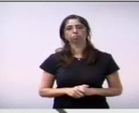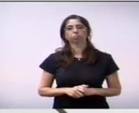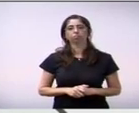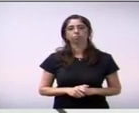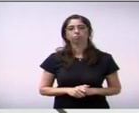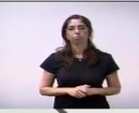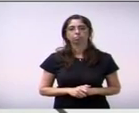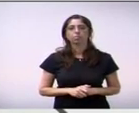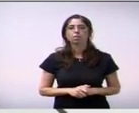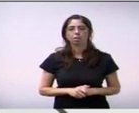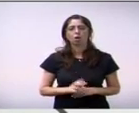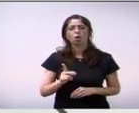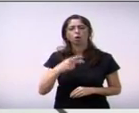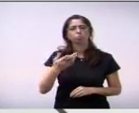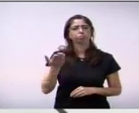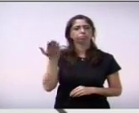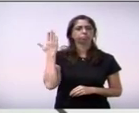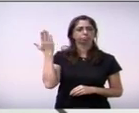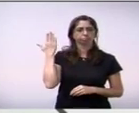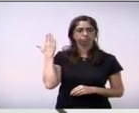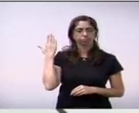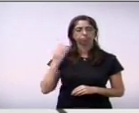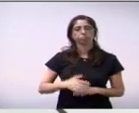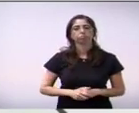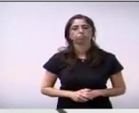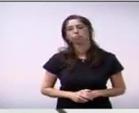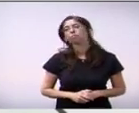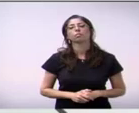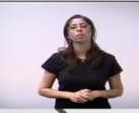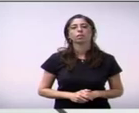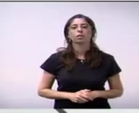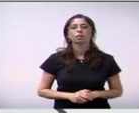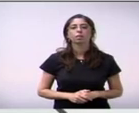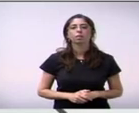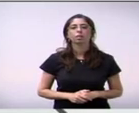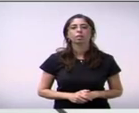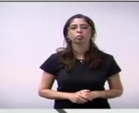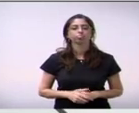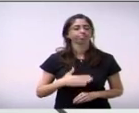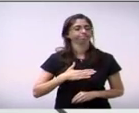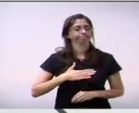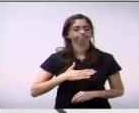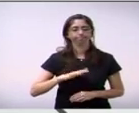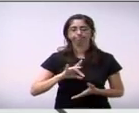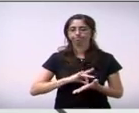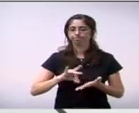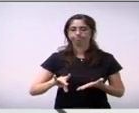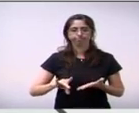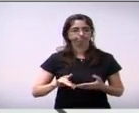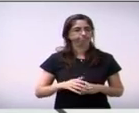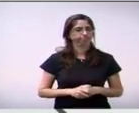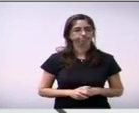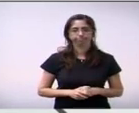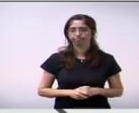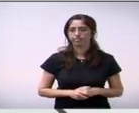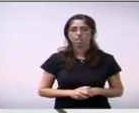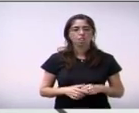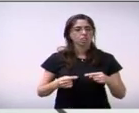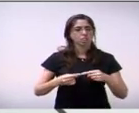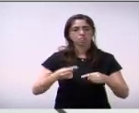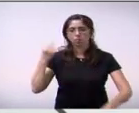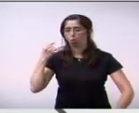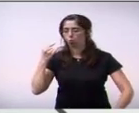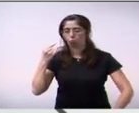vereador aqui também eu repudio com veemença qualquer tipo de desrespeito a qualquer menino dessa casa reivindicar o direito